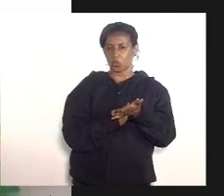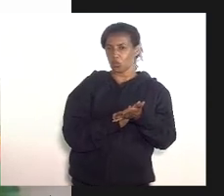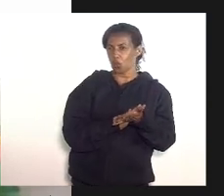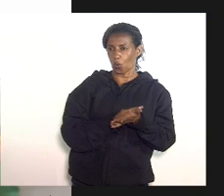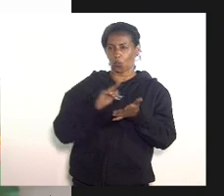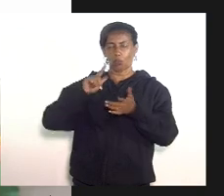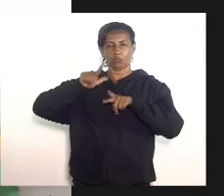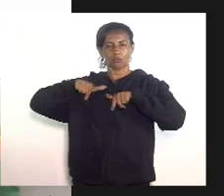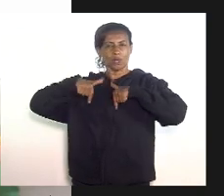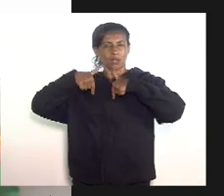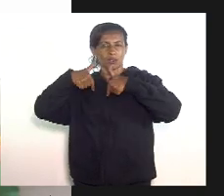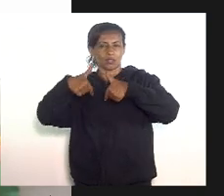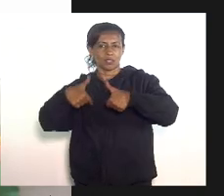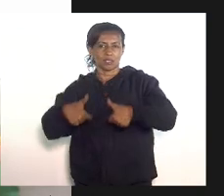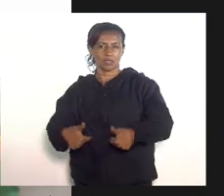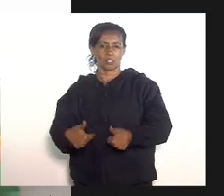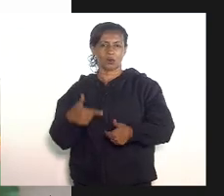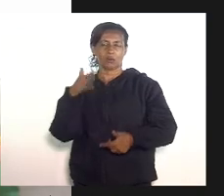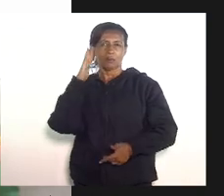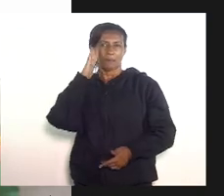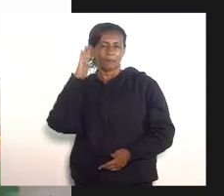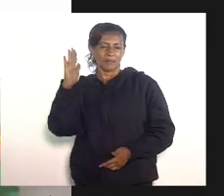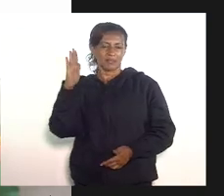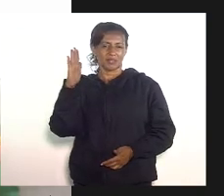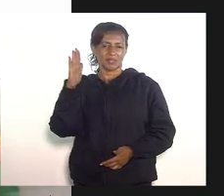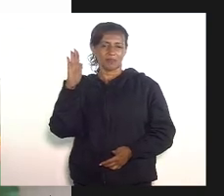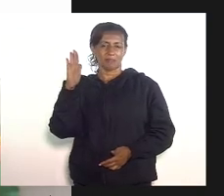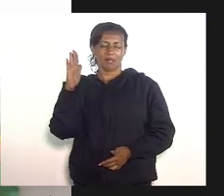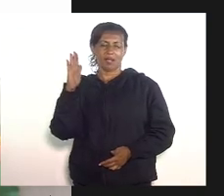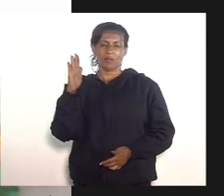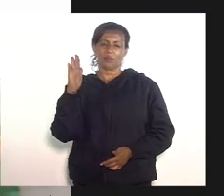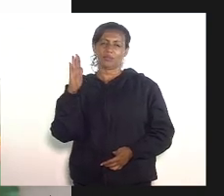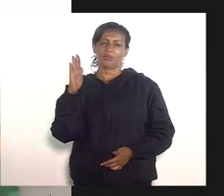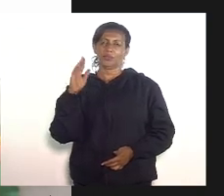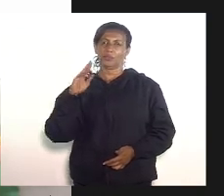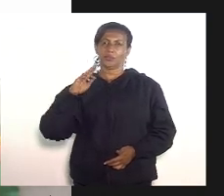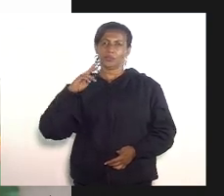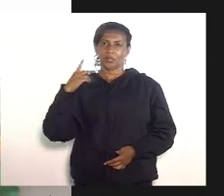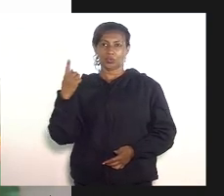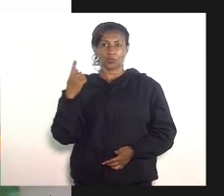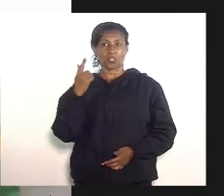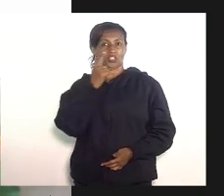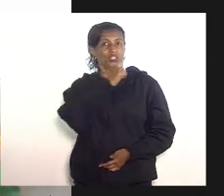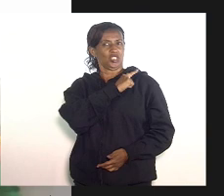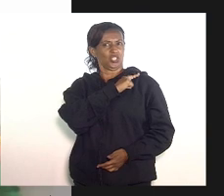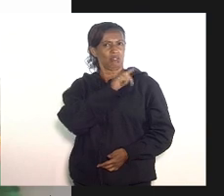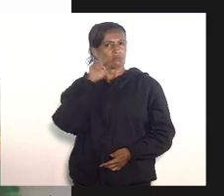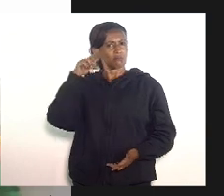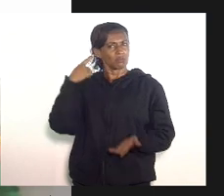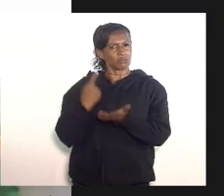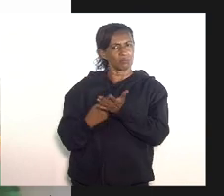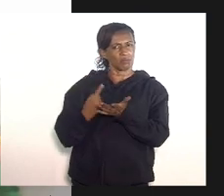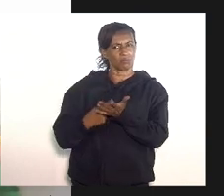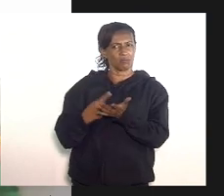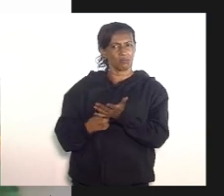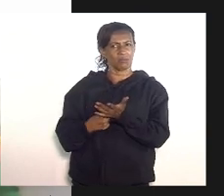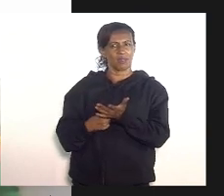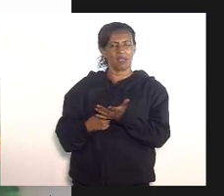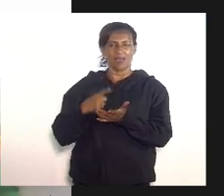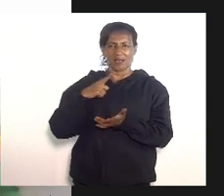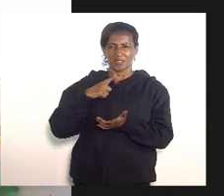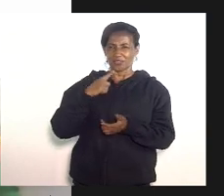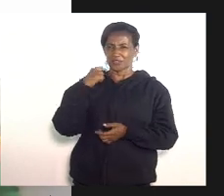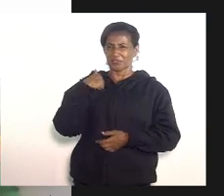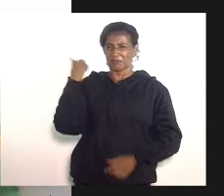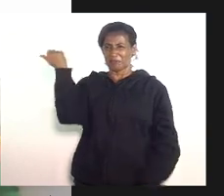como ação fundamental do seu da sua gestão a gente ainda tem um requinte de